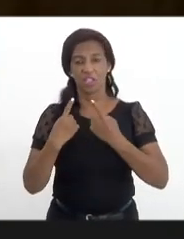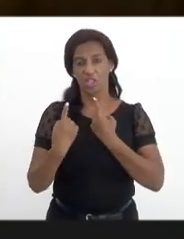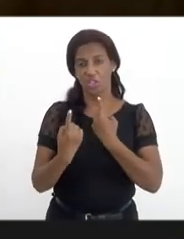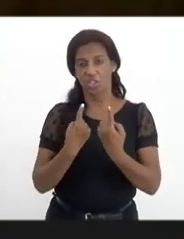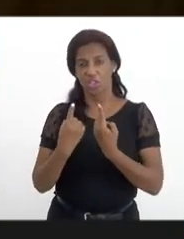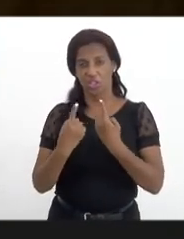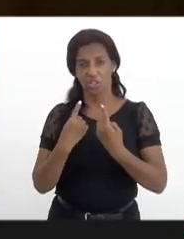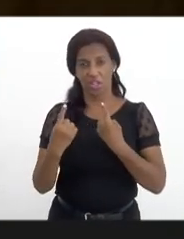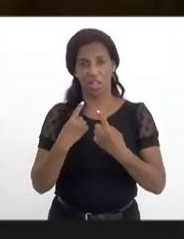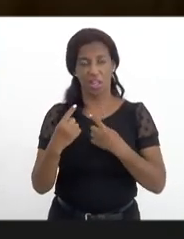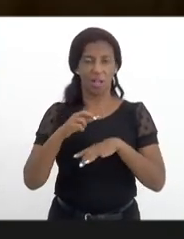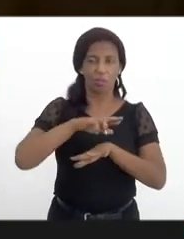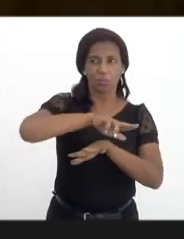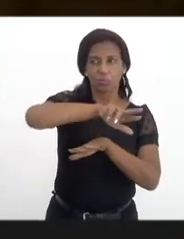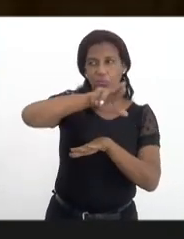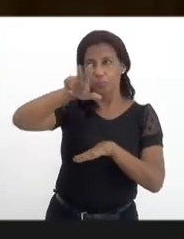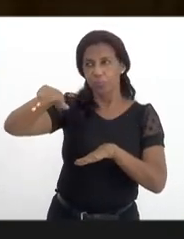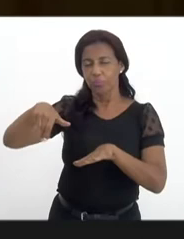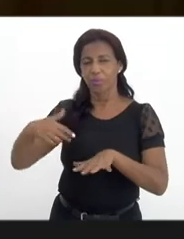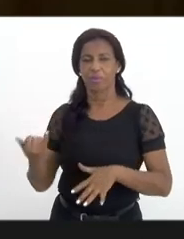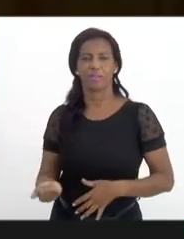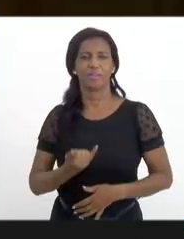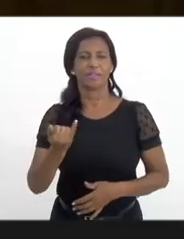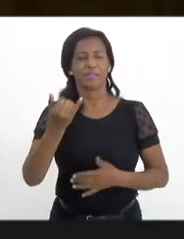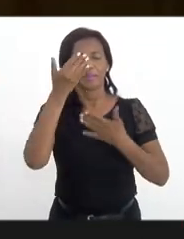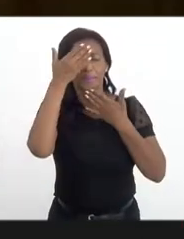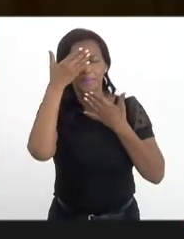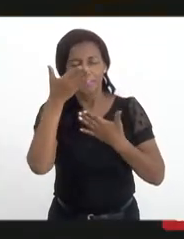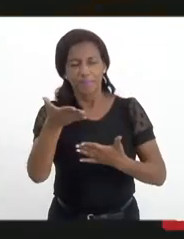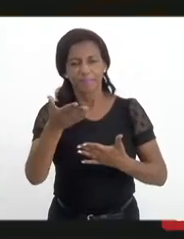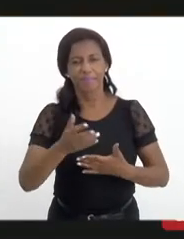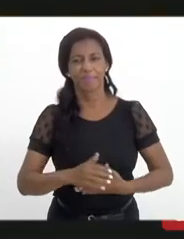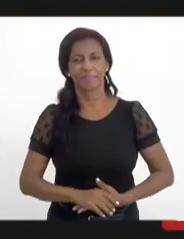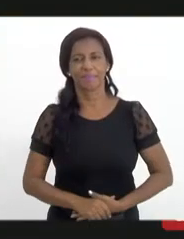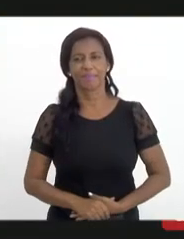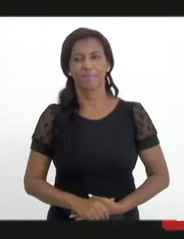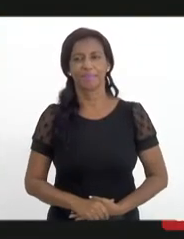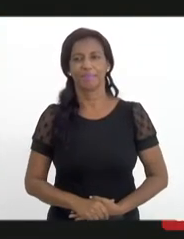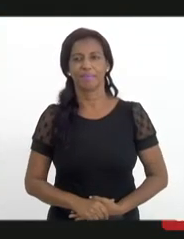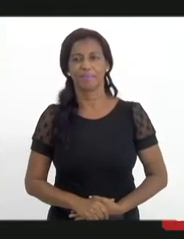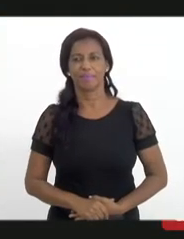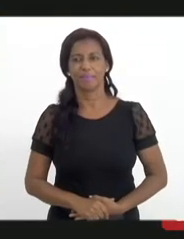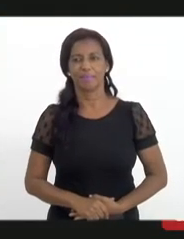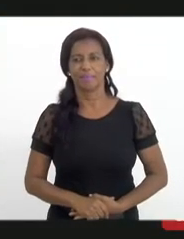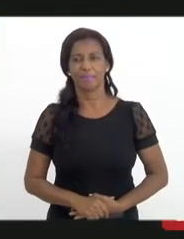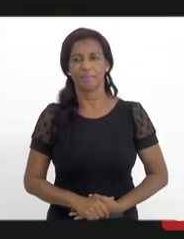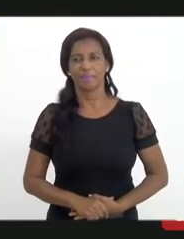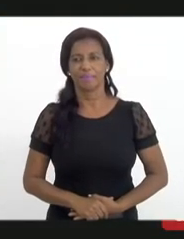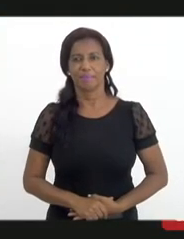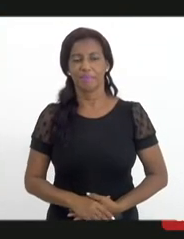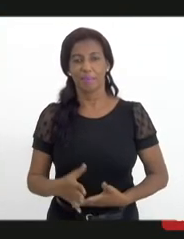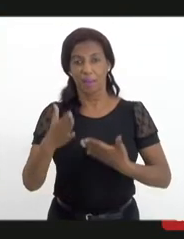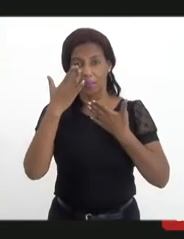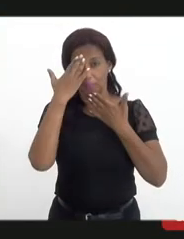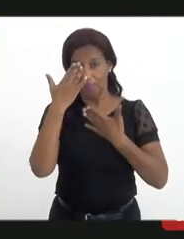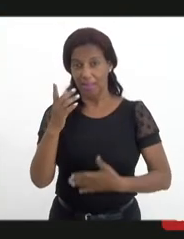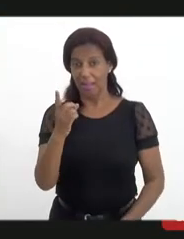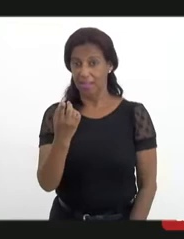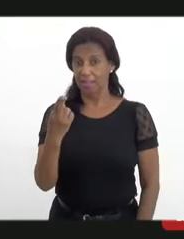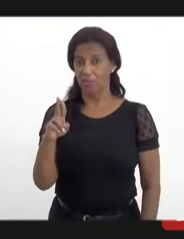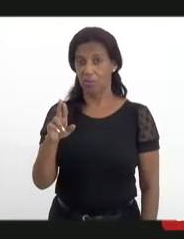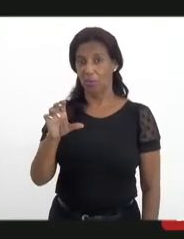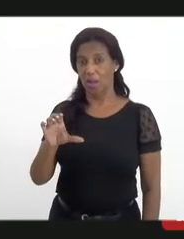interinstitucional tão importante. Obrigada. Obrigada, doutora Cláudia.